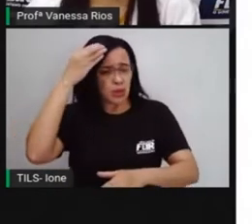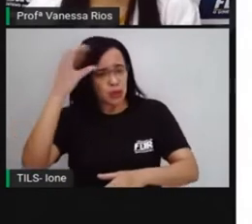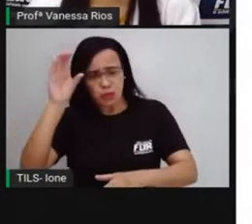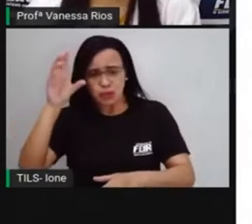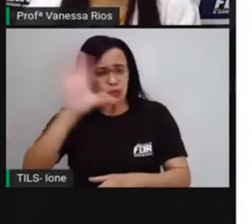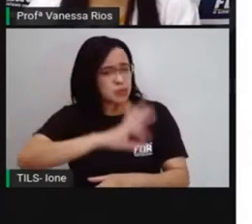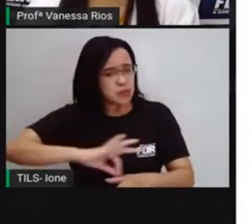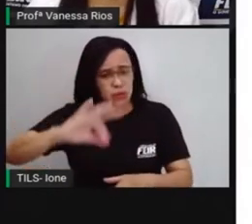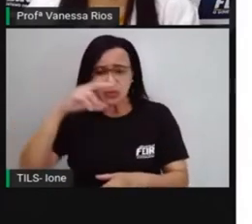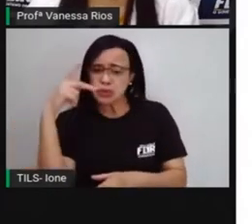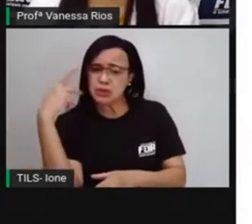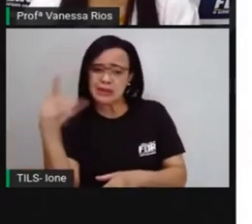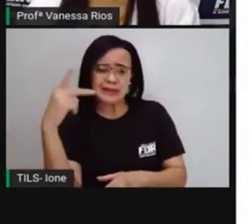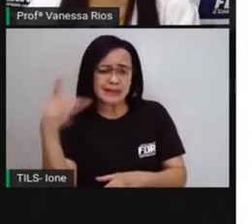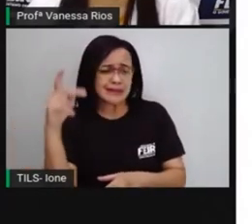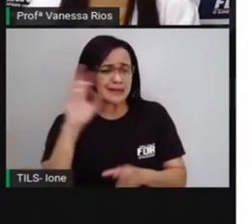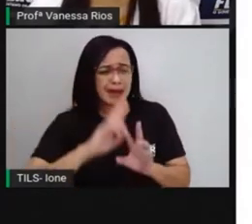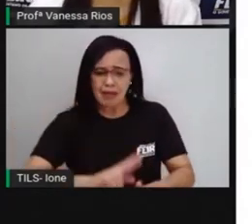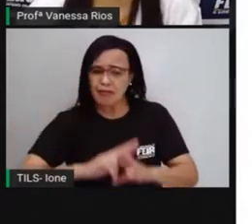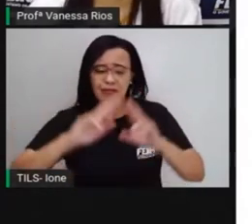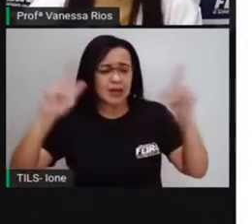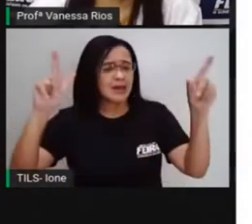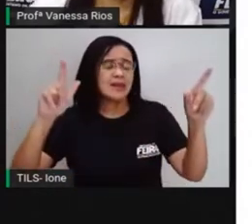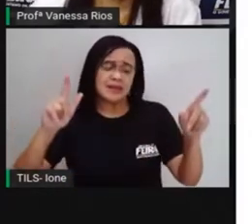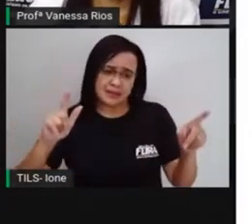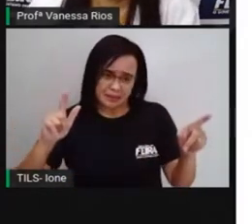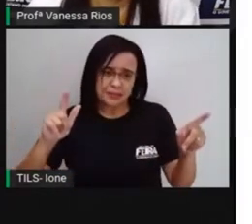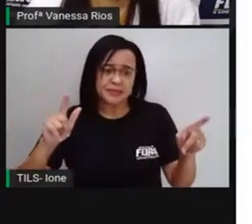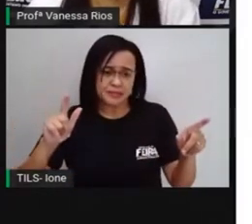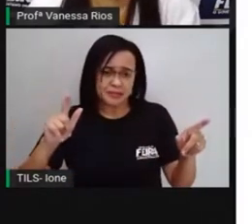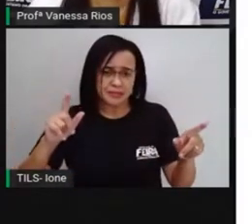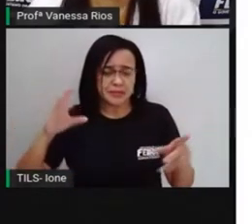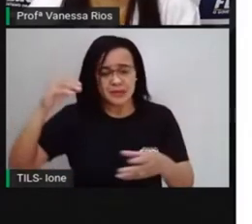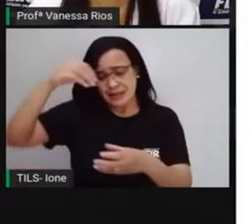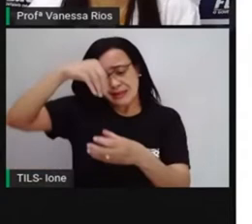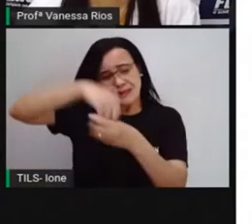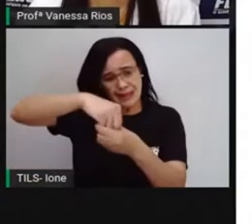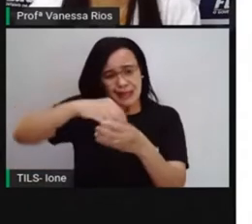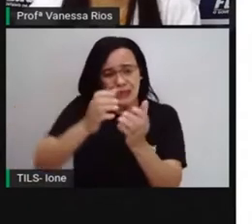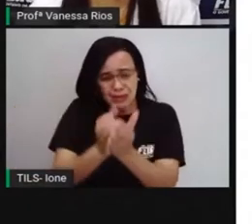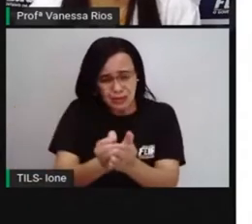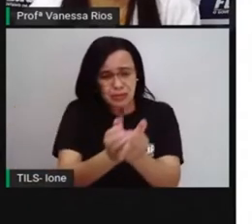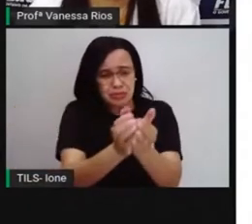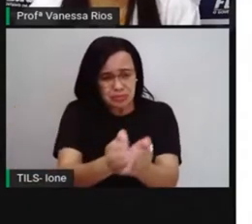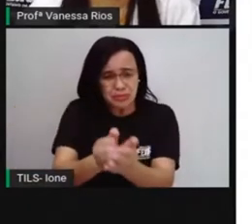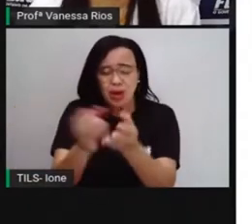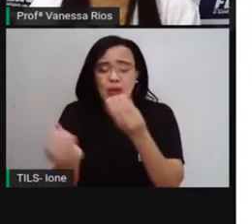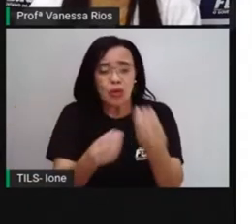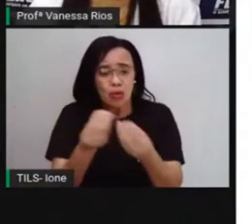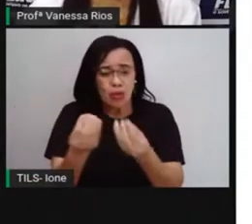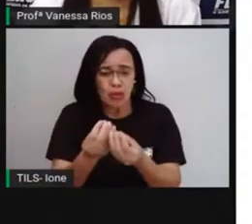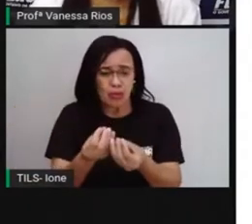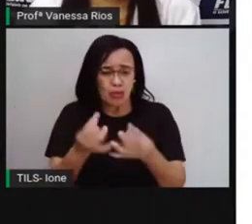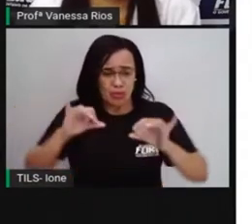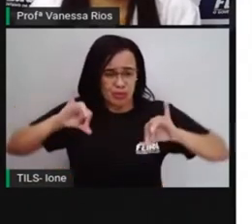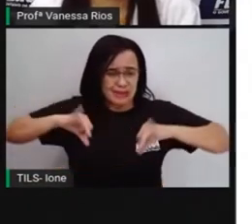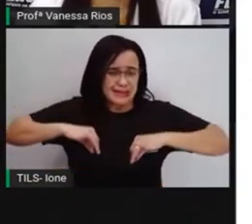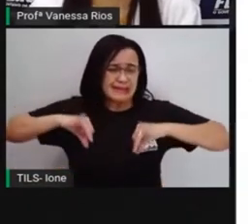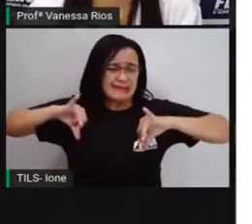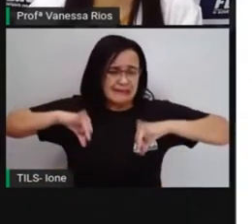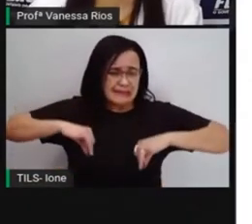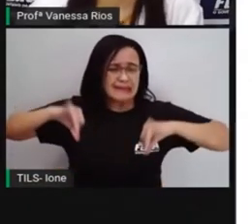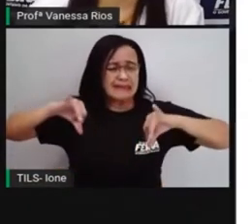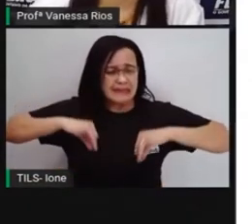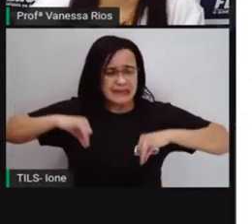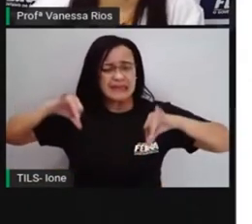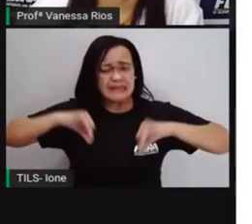África até o Brasil era algo que trazia muito sofrimento. Eles eram alojados aí aos montes, né? Um por